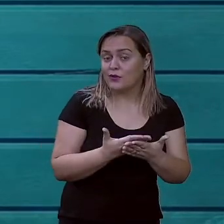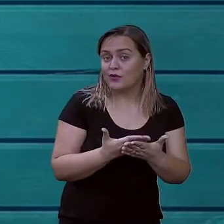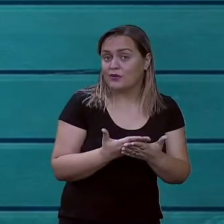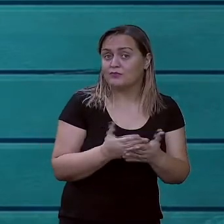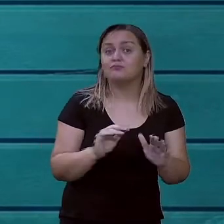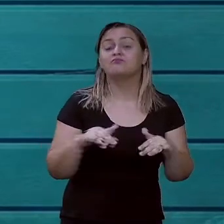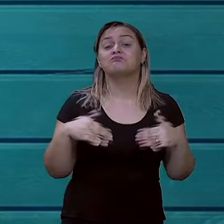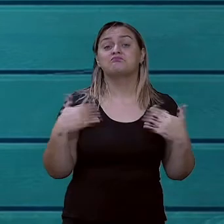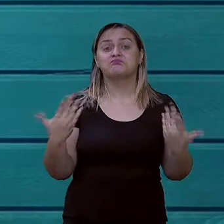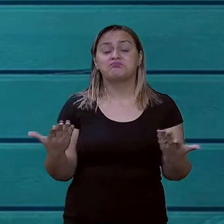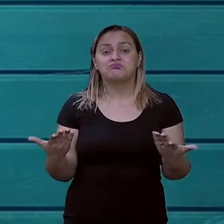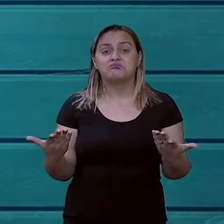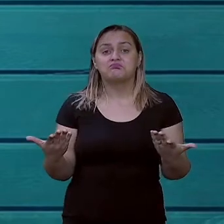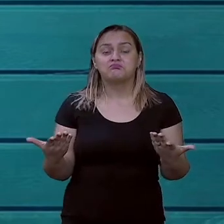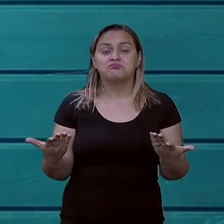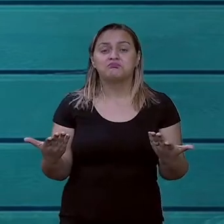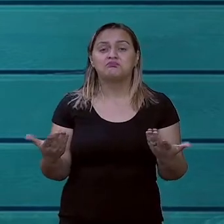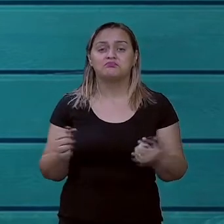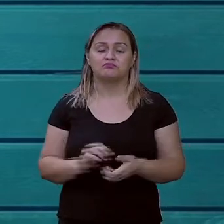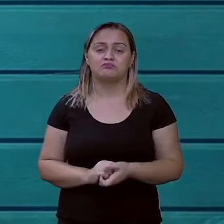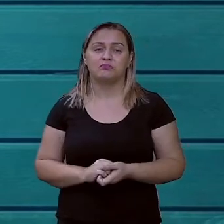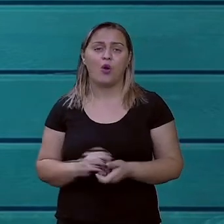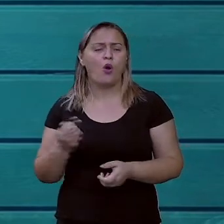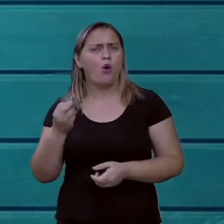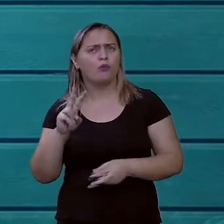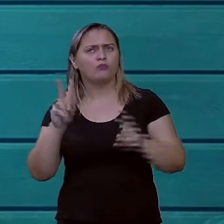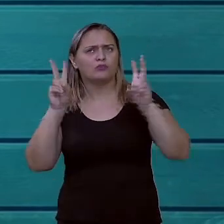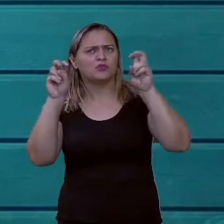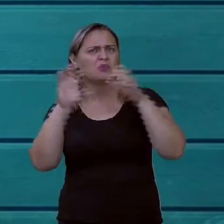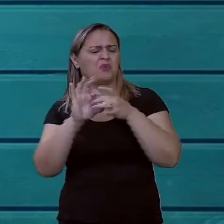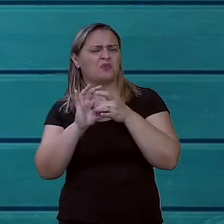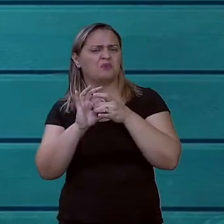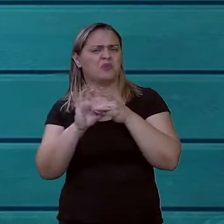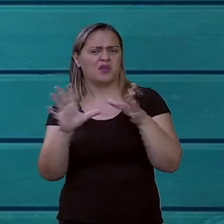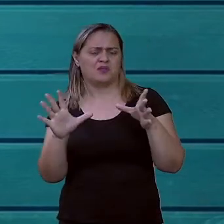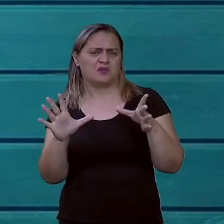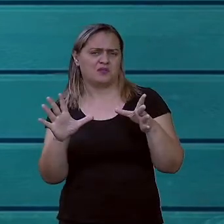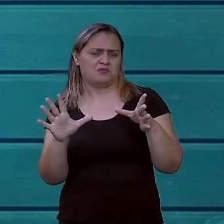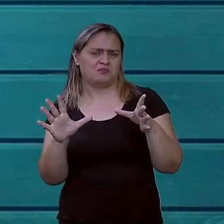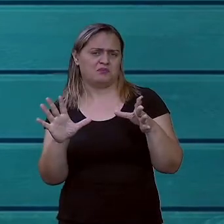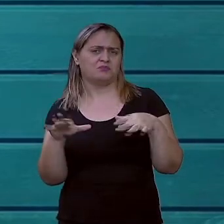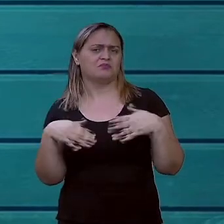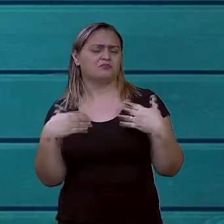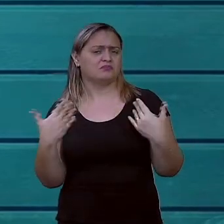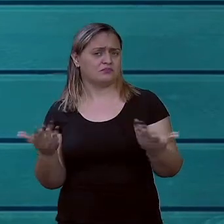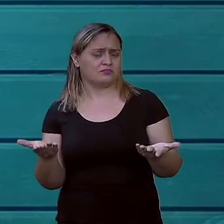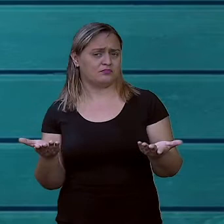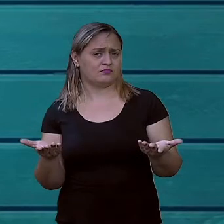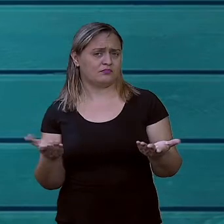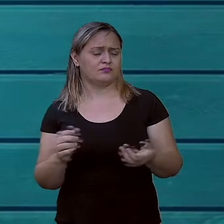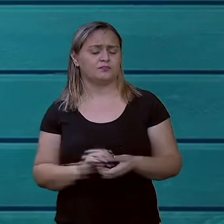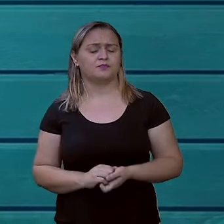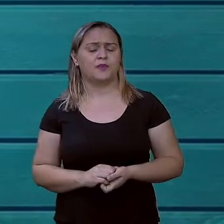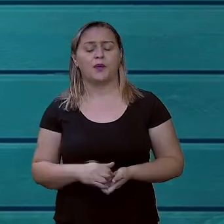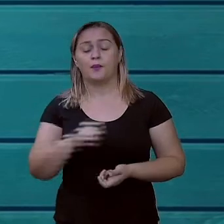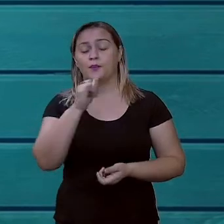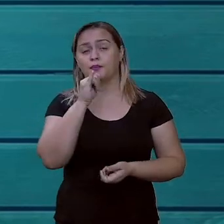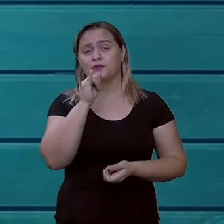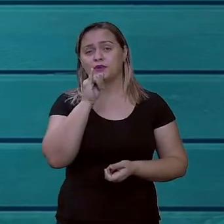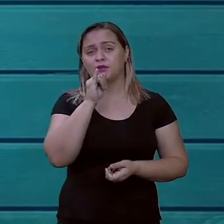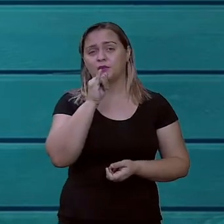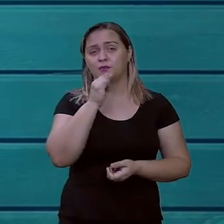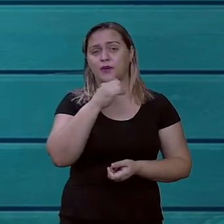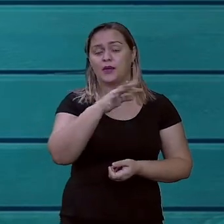definido, ou o tema será um tema livre. Uma observação importante, hein? Tema e